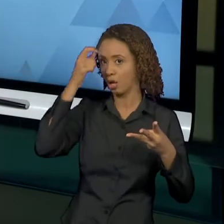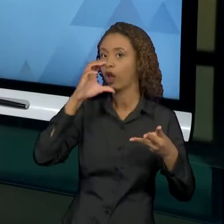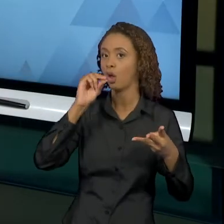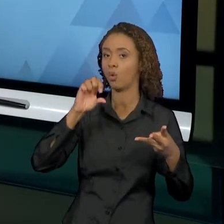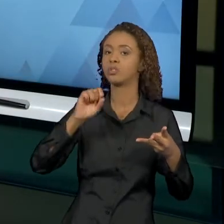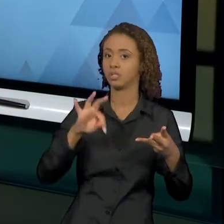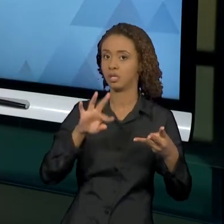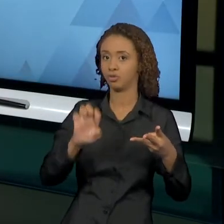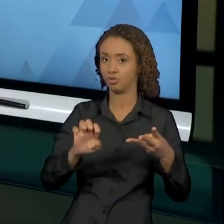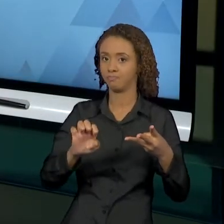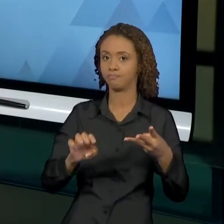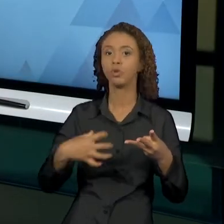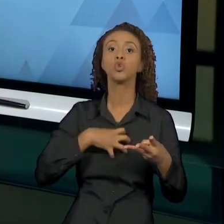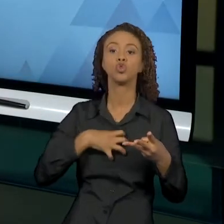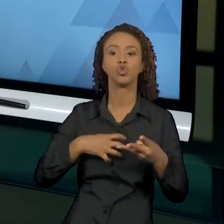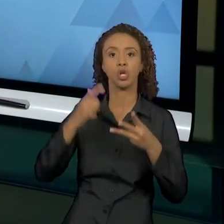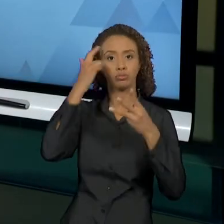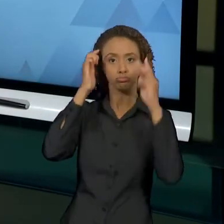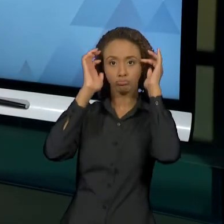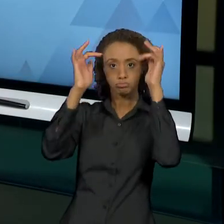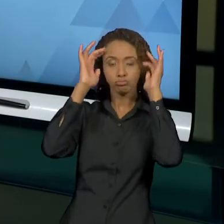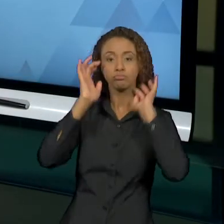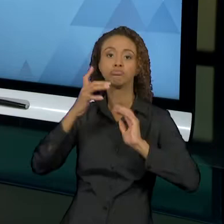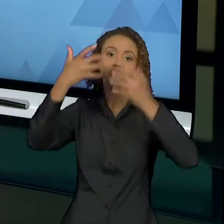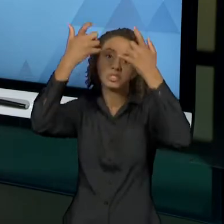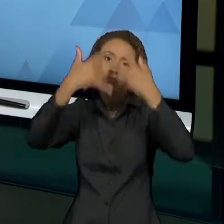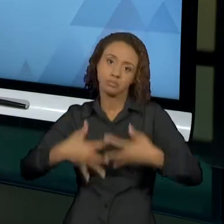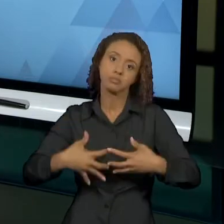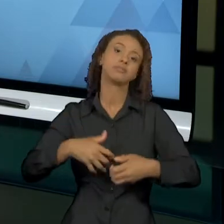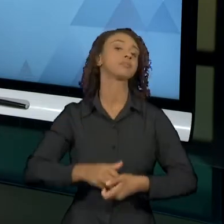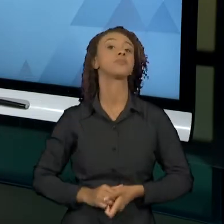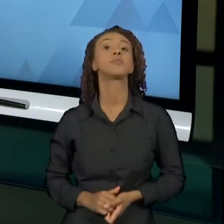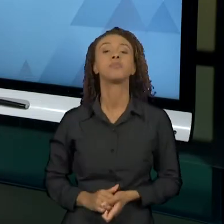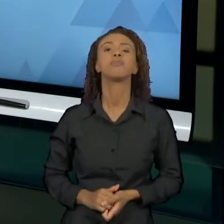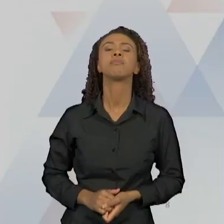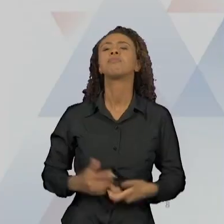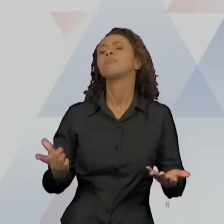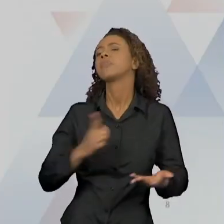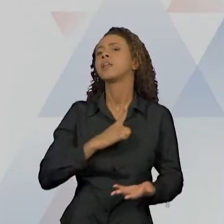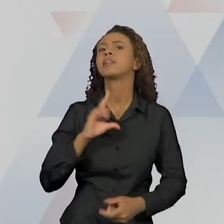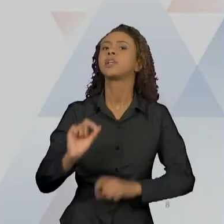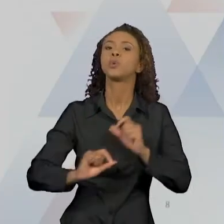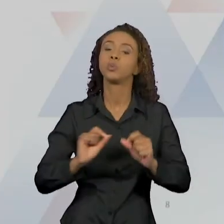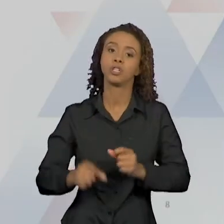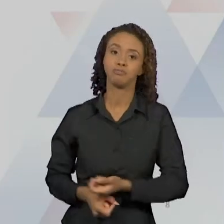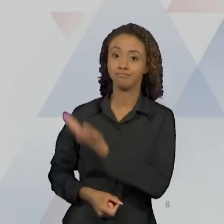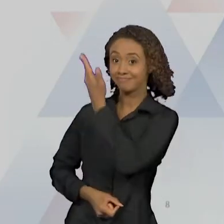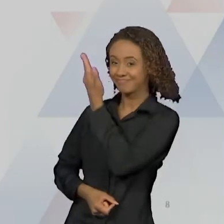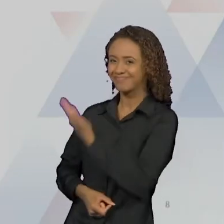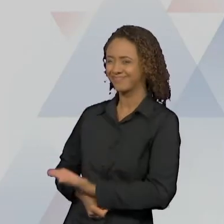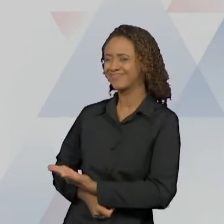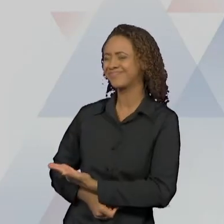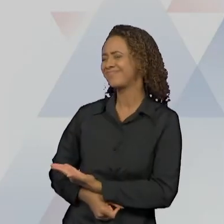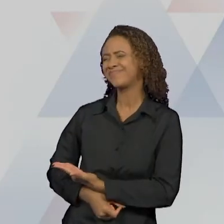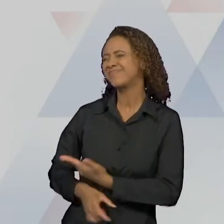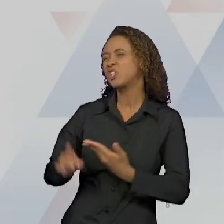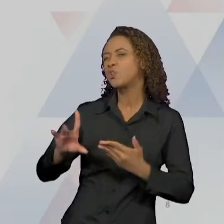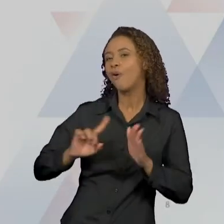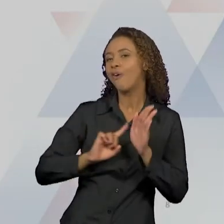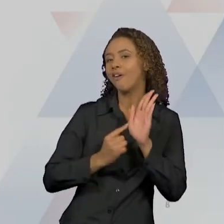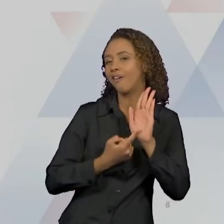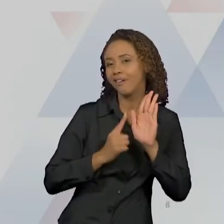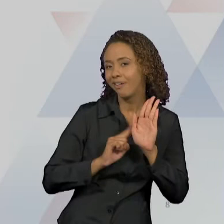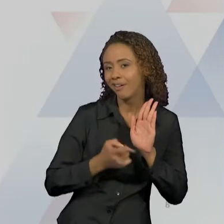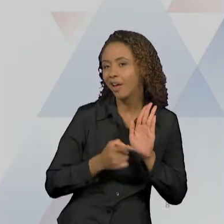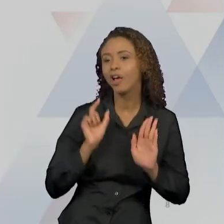E aí nessa, a partir dessa primeira formulação teórica, é uma ilustração bem significativa, é essa